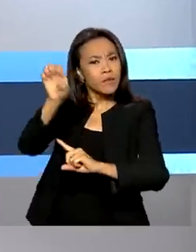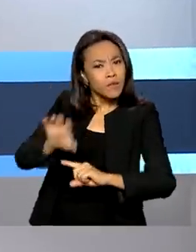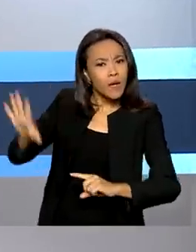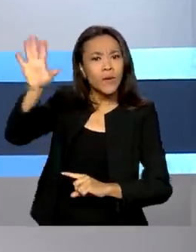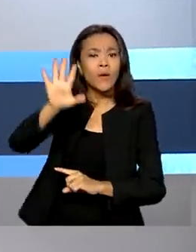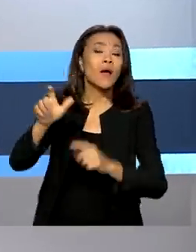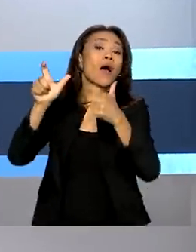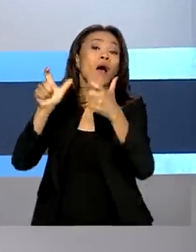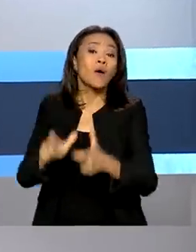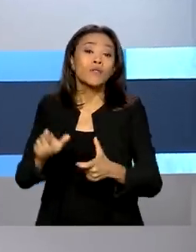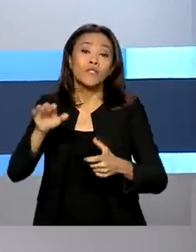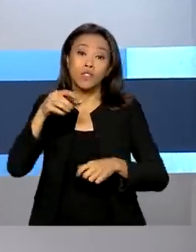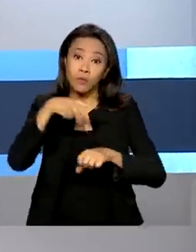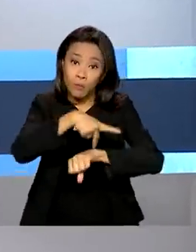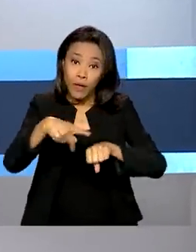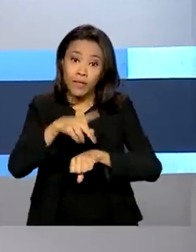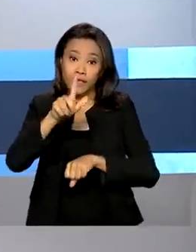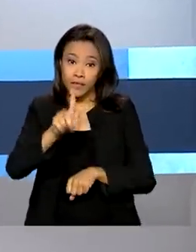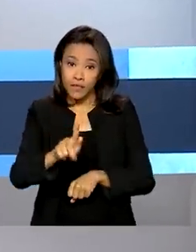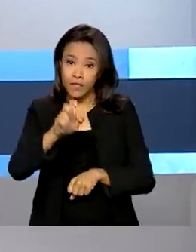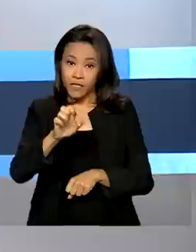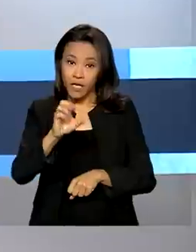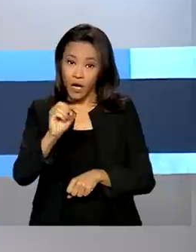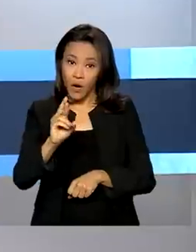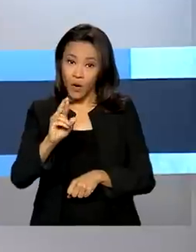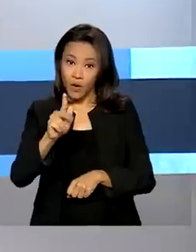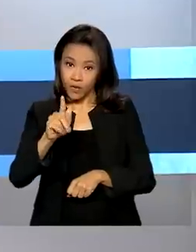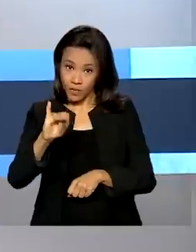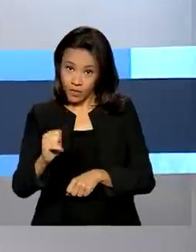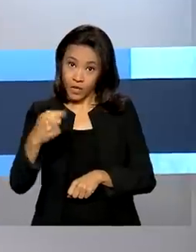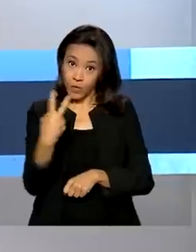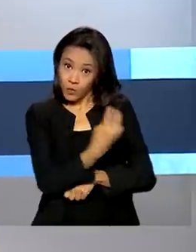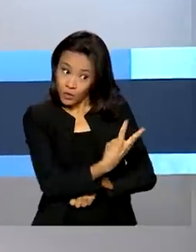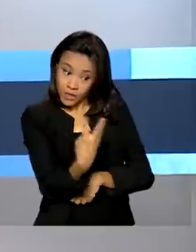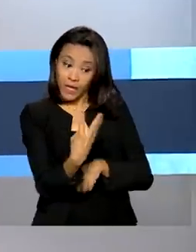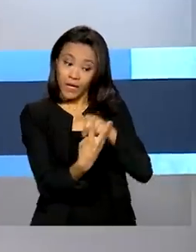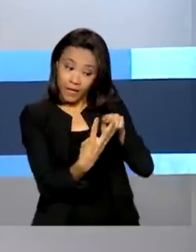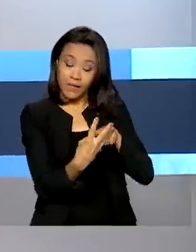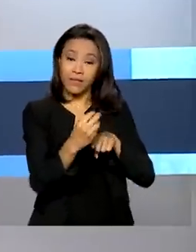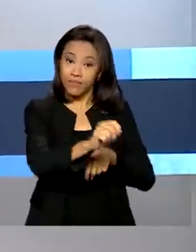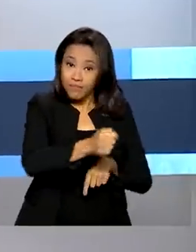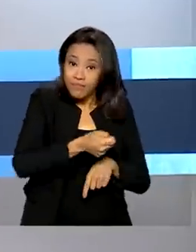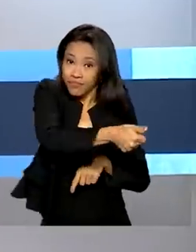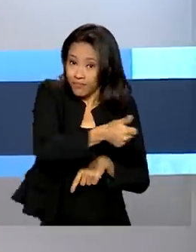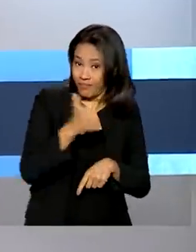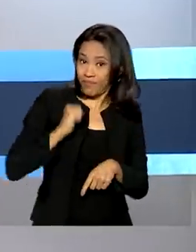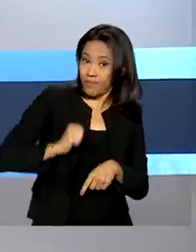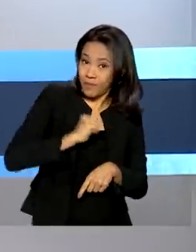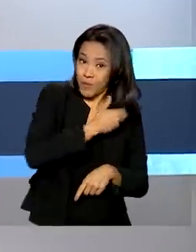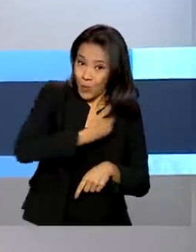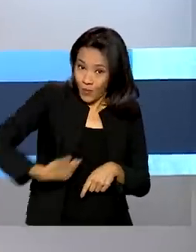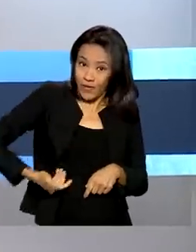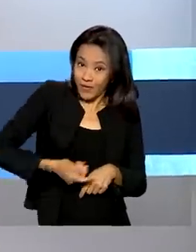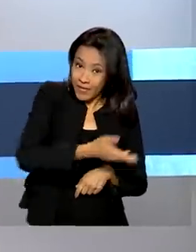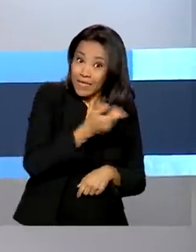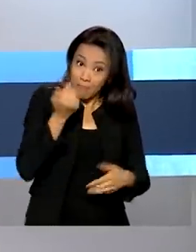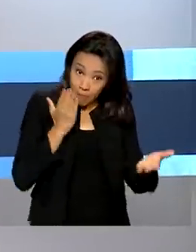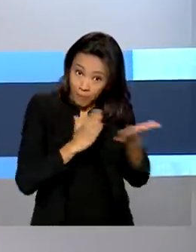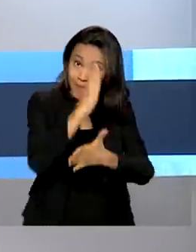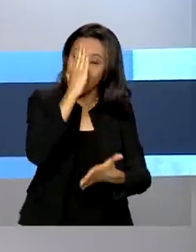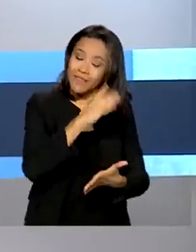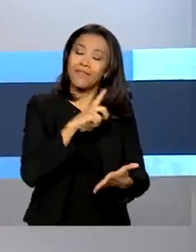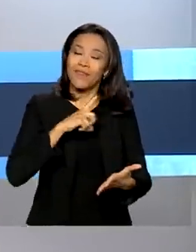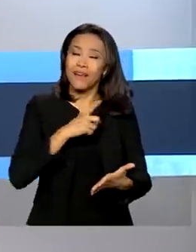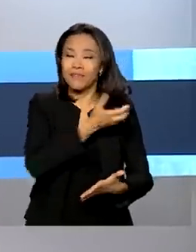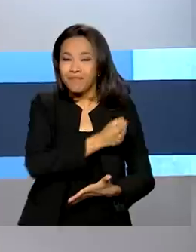mês na Geórgia. Os três são beneficiários do Bolsa Atleta e, se passarem dessa etapa, tem lugar garantido no Mundial